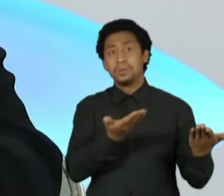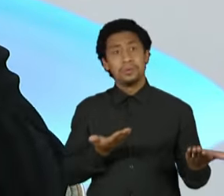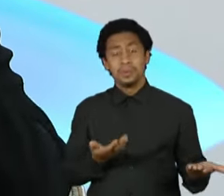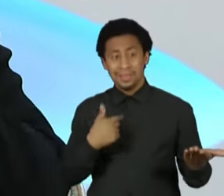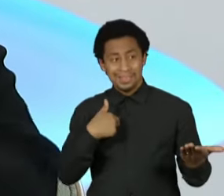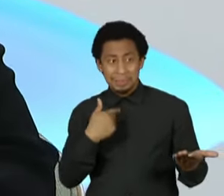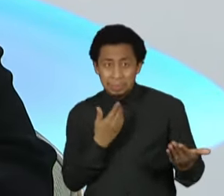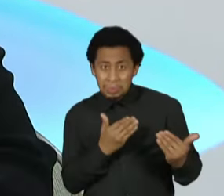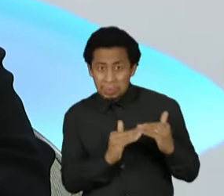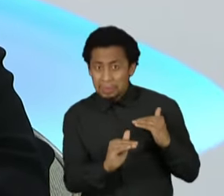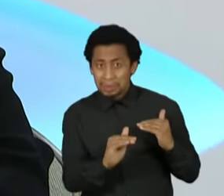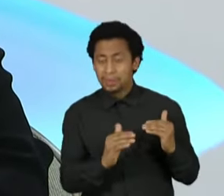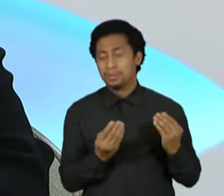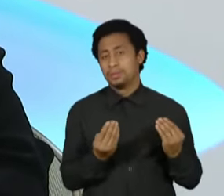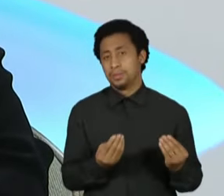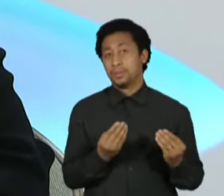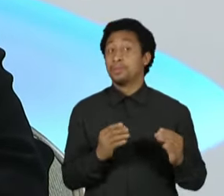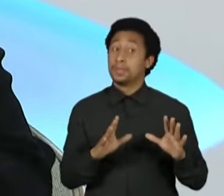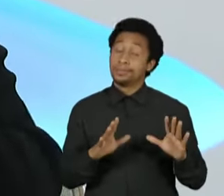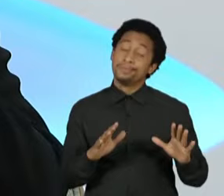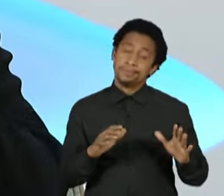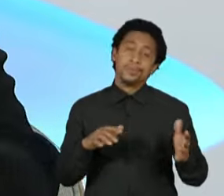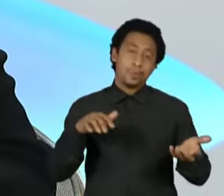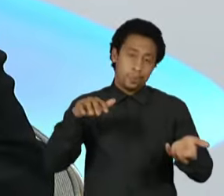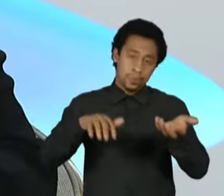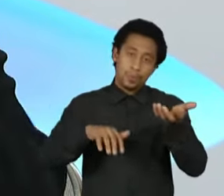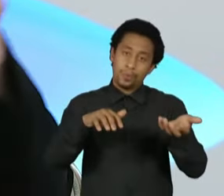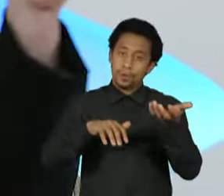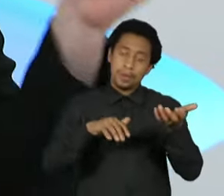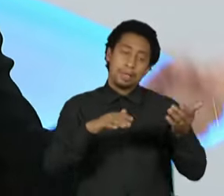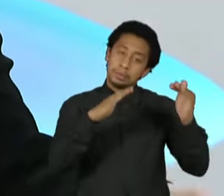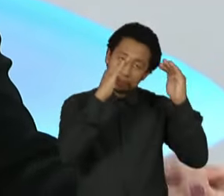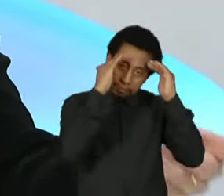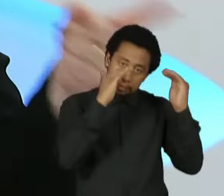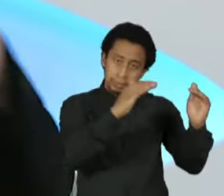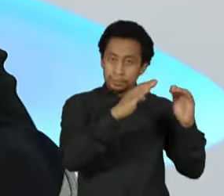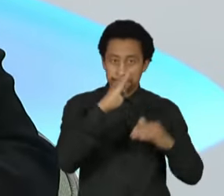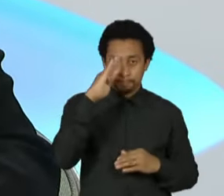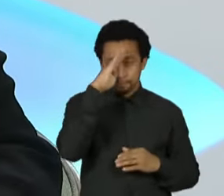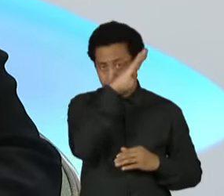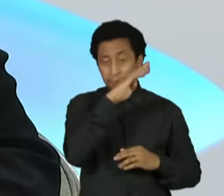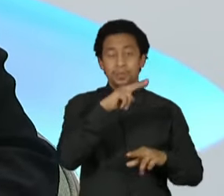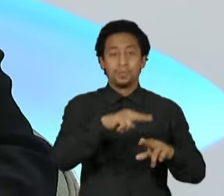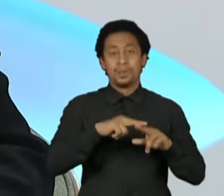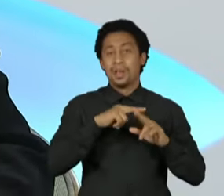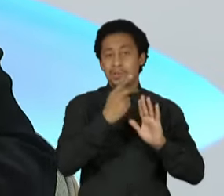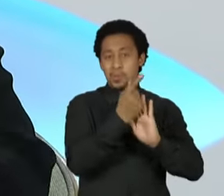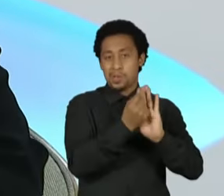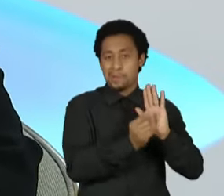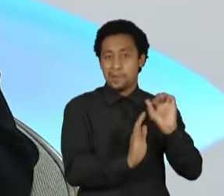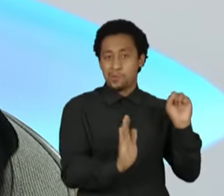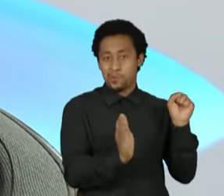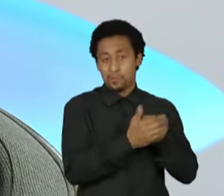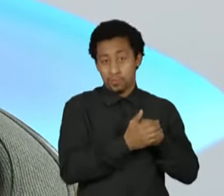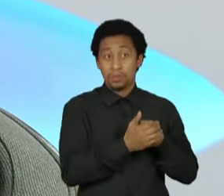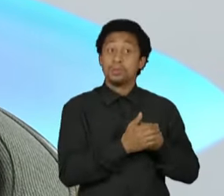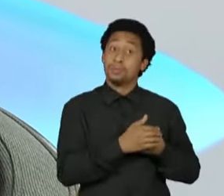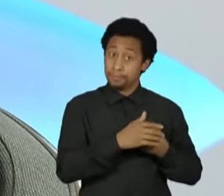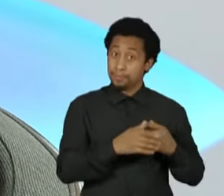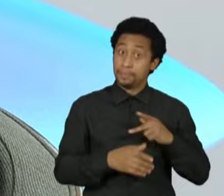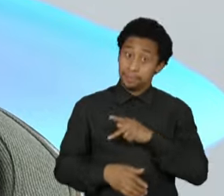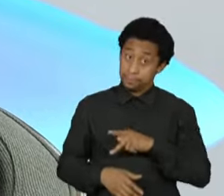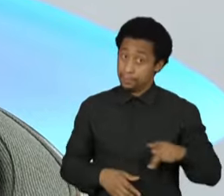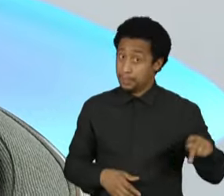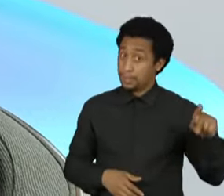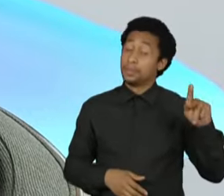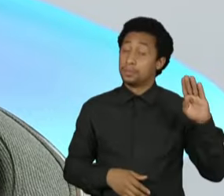Congresso Nacional refém do presidente da República, que tem que pagar a conta pelo orçamento secreto, e um presidente da República que poderia ter